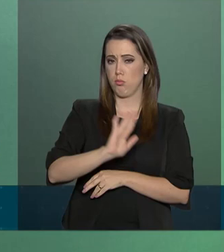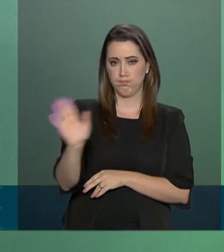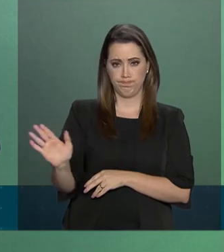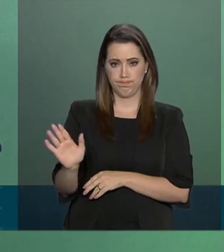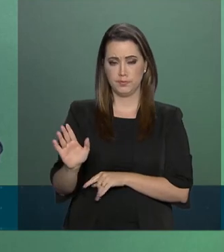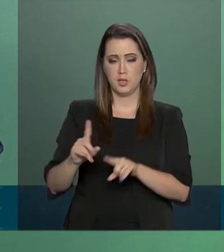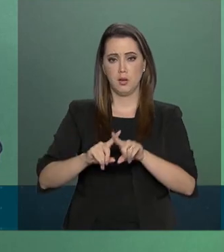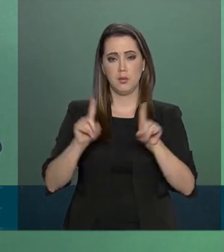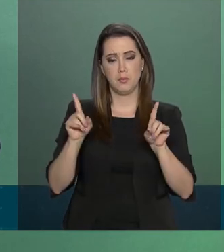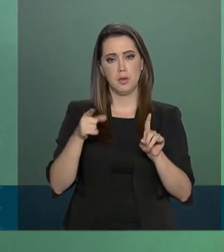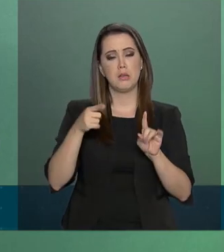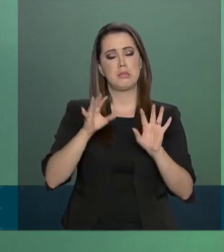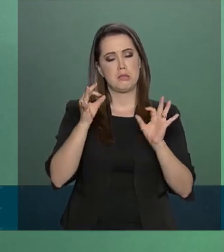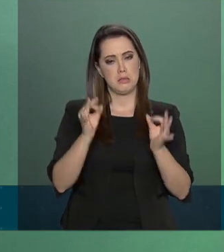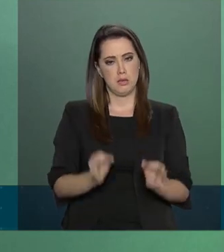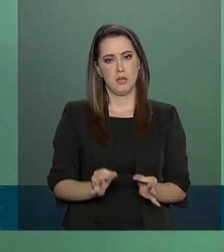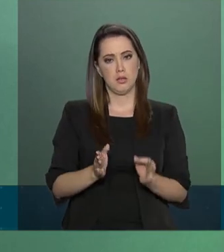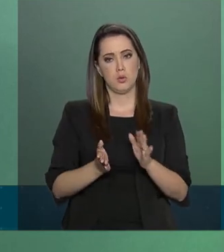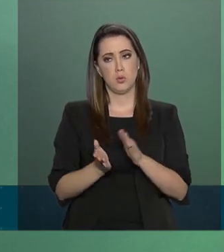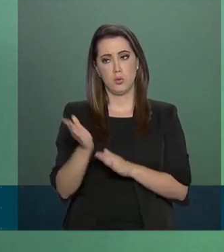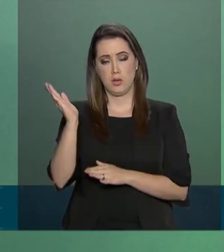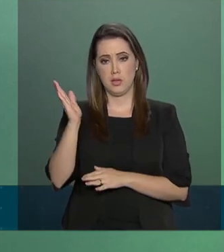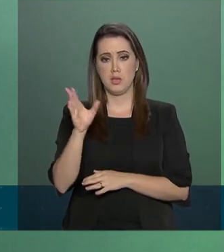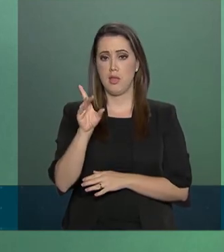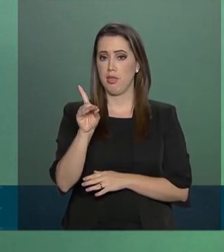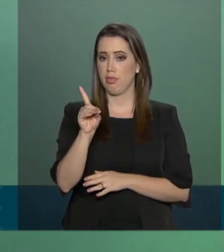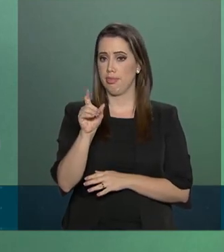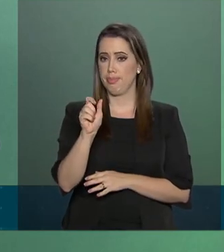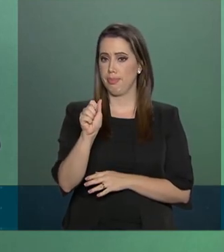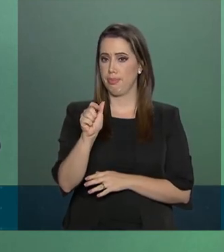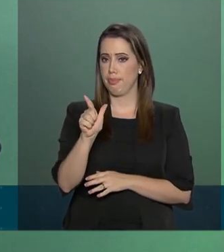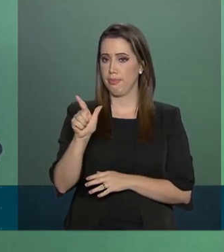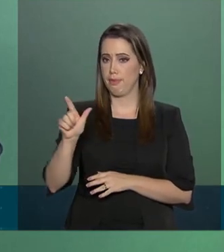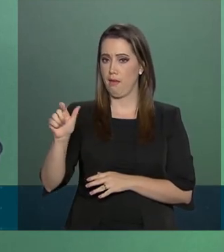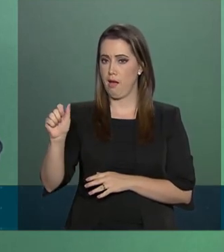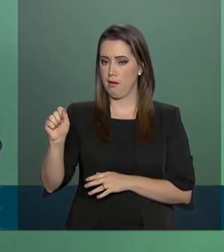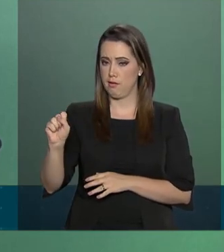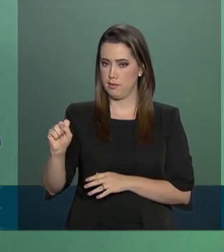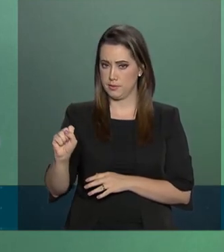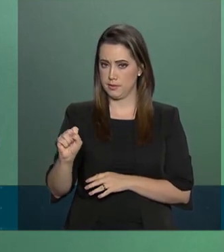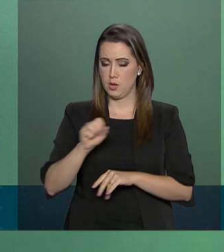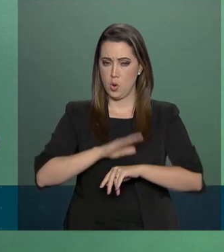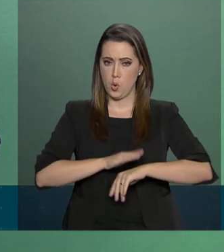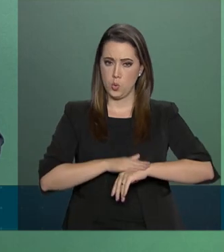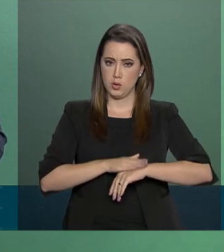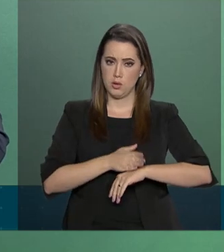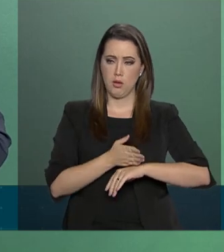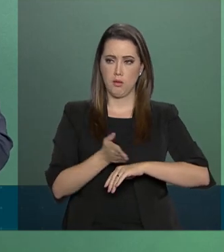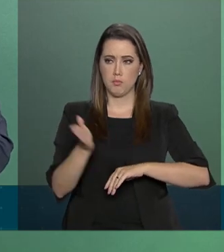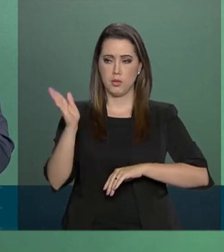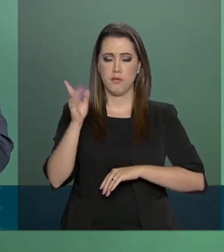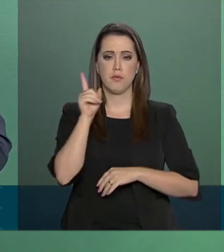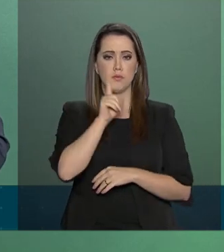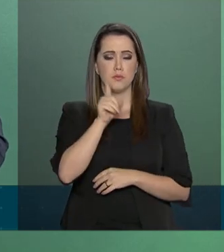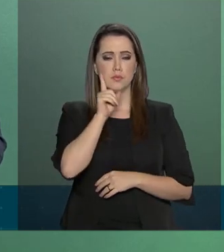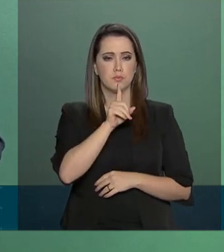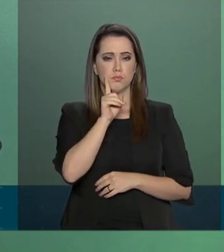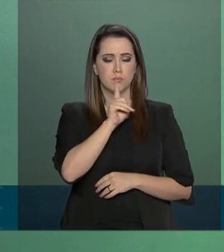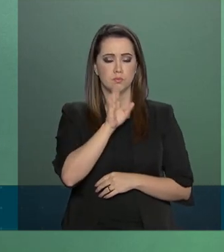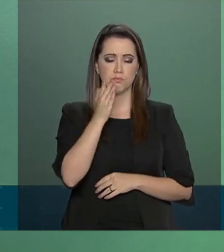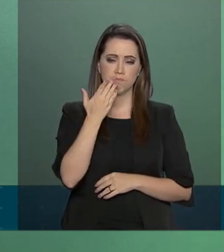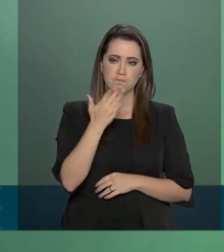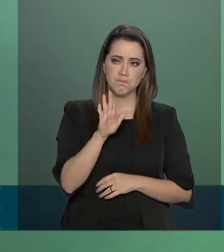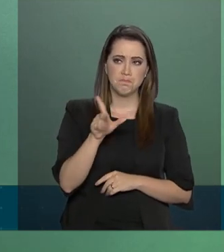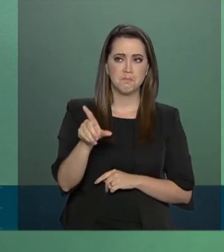e praticamente certo a nossa ida a Dallas. O tempo de permanência em território americano está